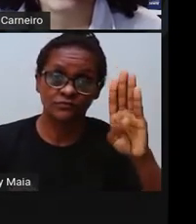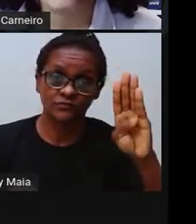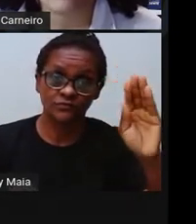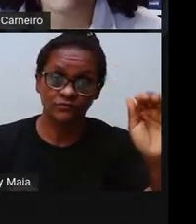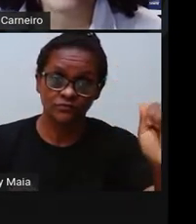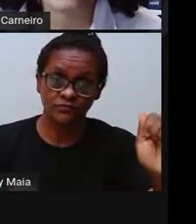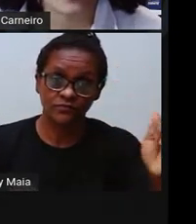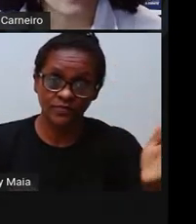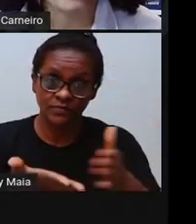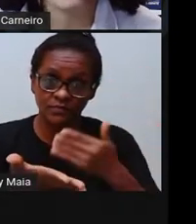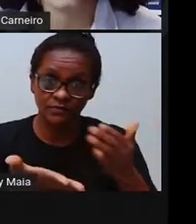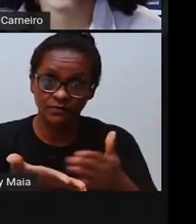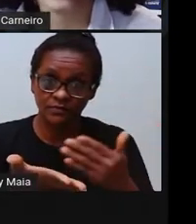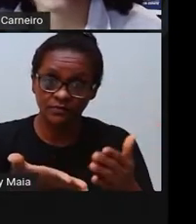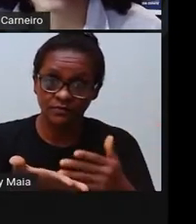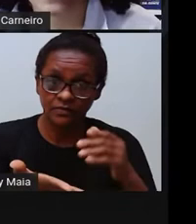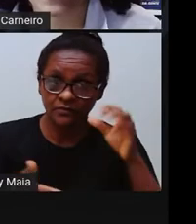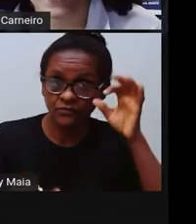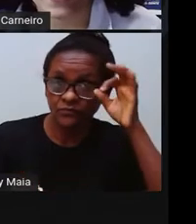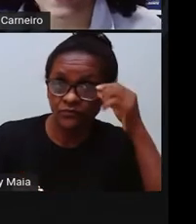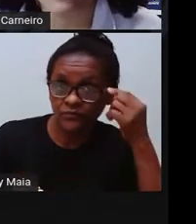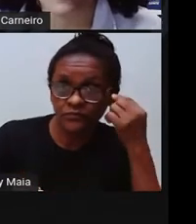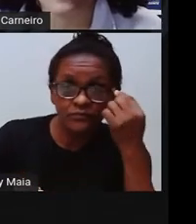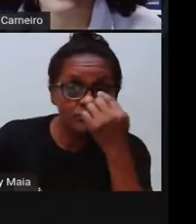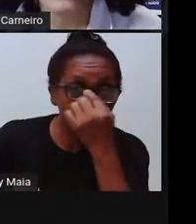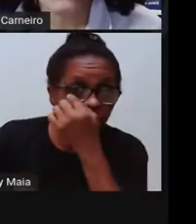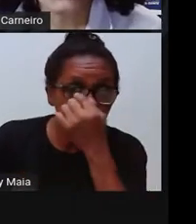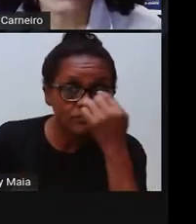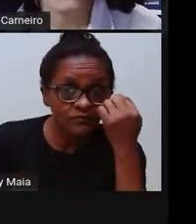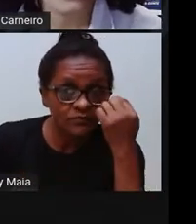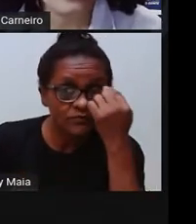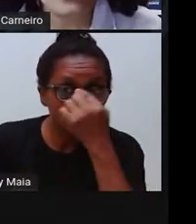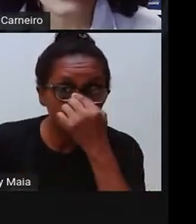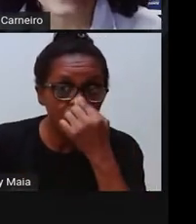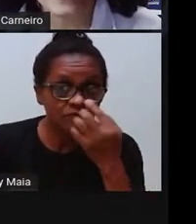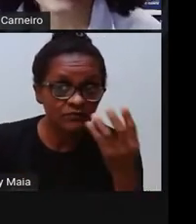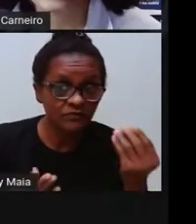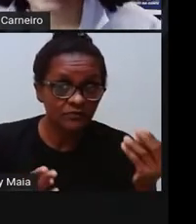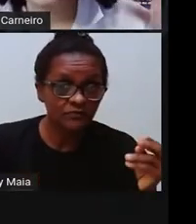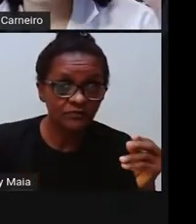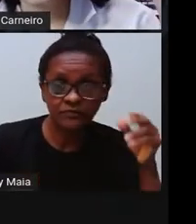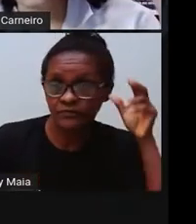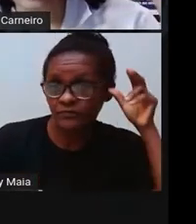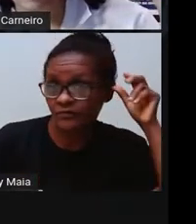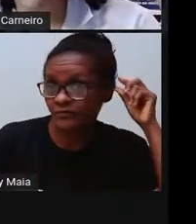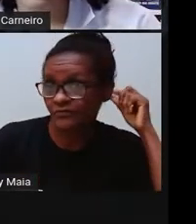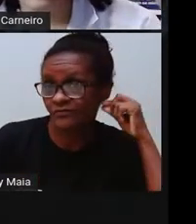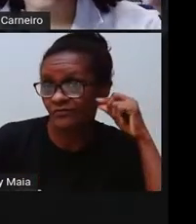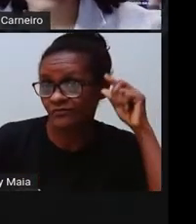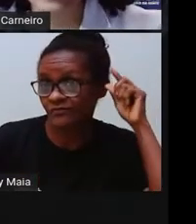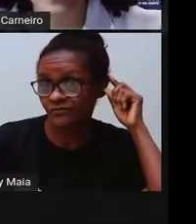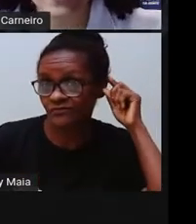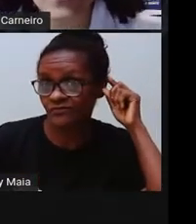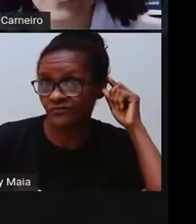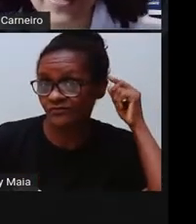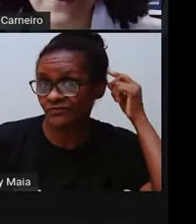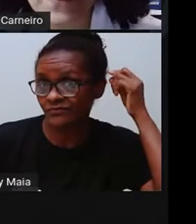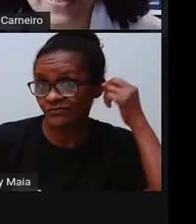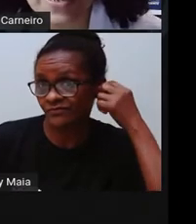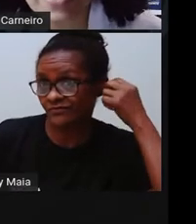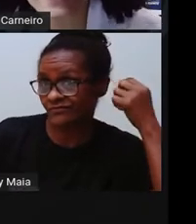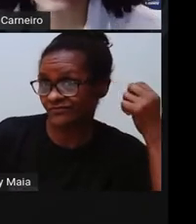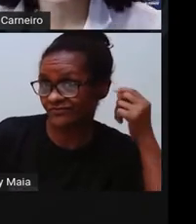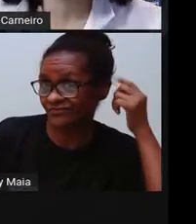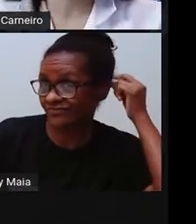tem aqui alguns olhos, né? nessa capa, uma orelha saindo um cabelo de dentro, né?